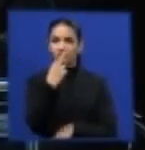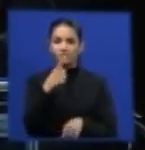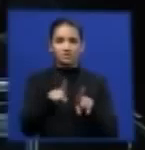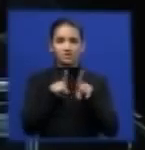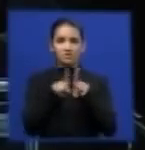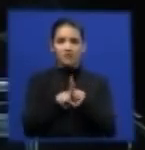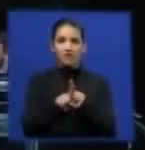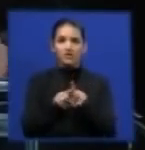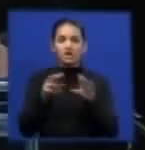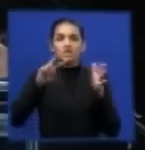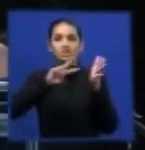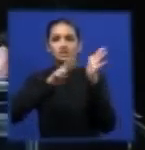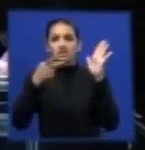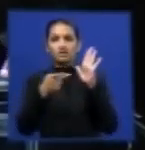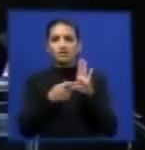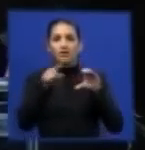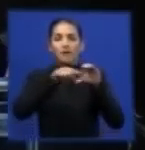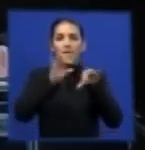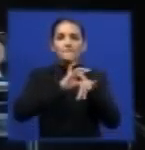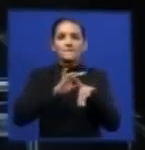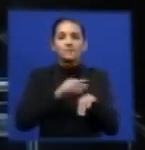em final de vida, pneu inservível.